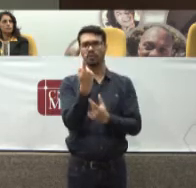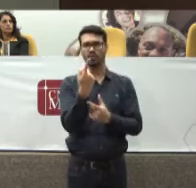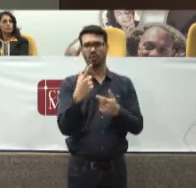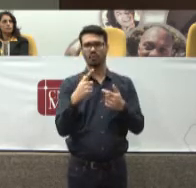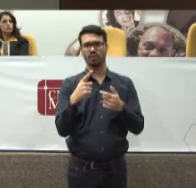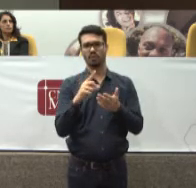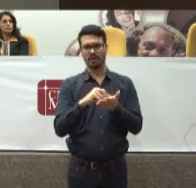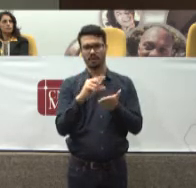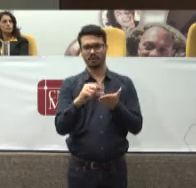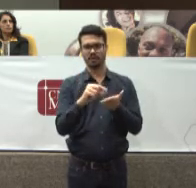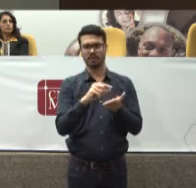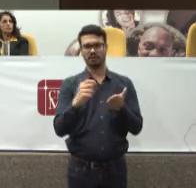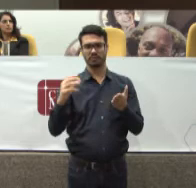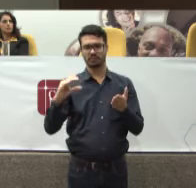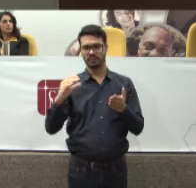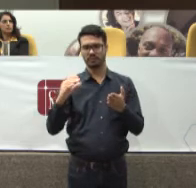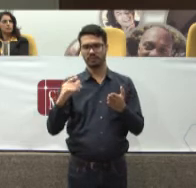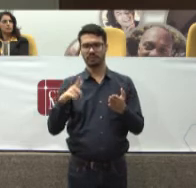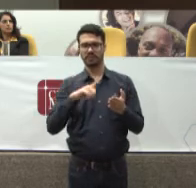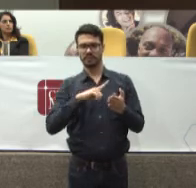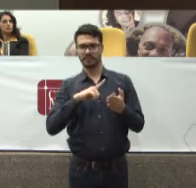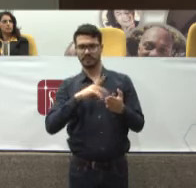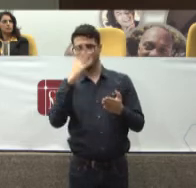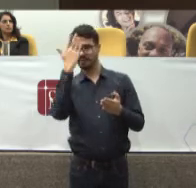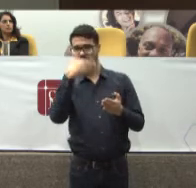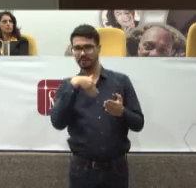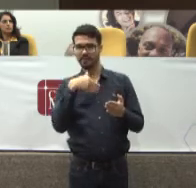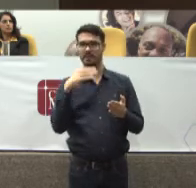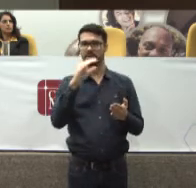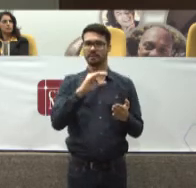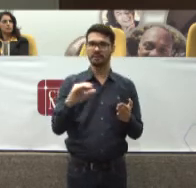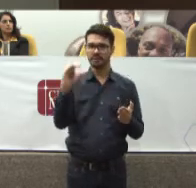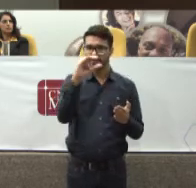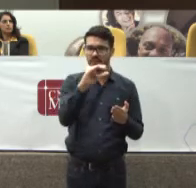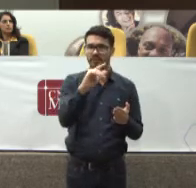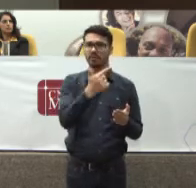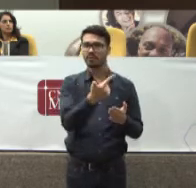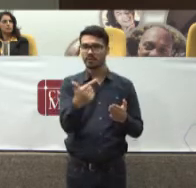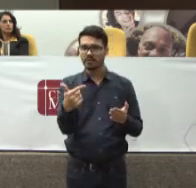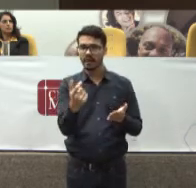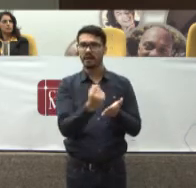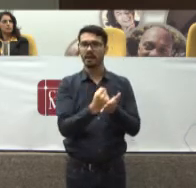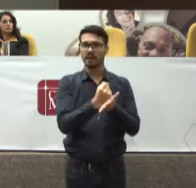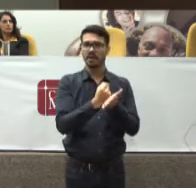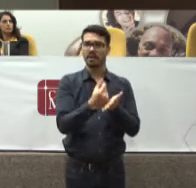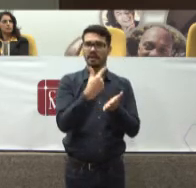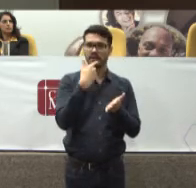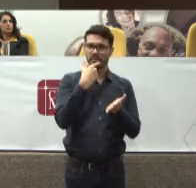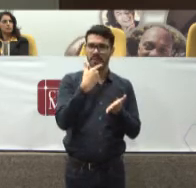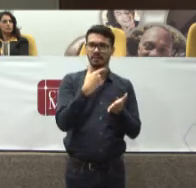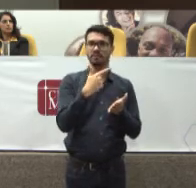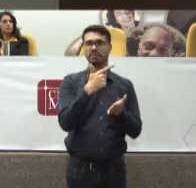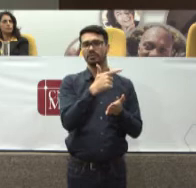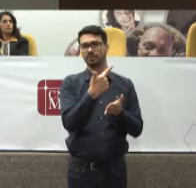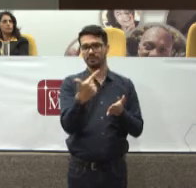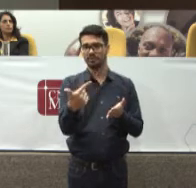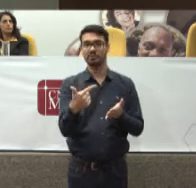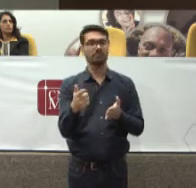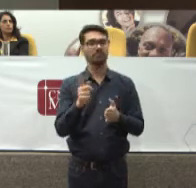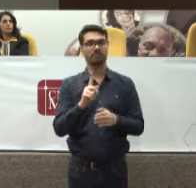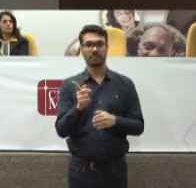Para dizer Se há ou não Há evidência científica Sobre determinado fármaco Depois fui descobrir Que era muito mais que isso